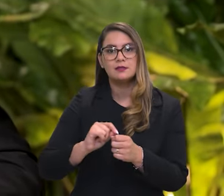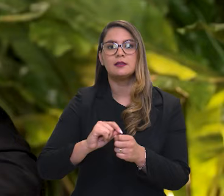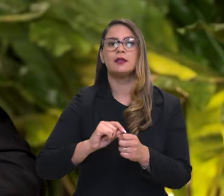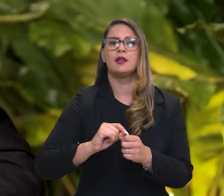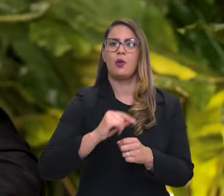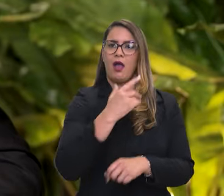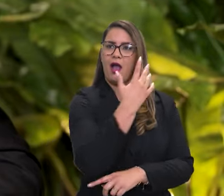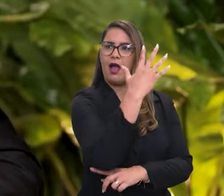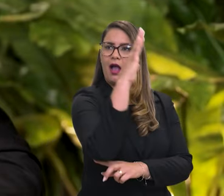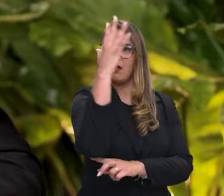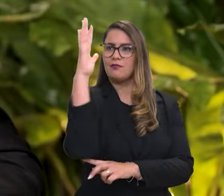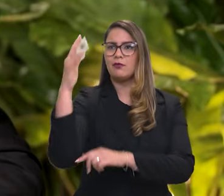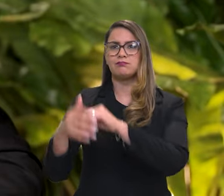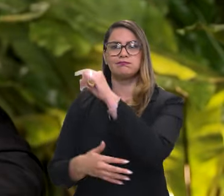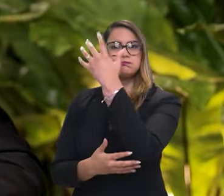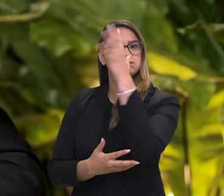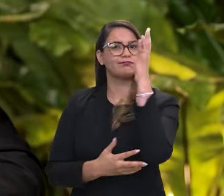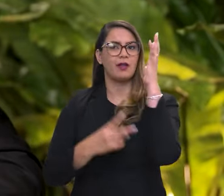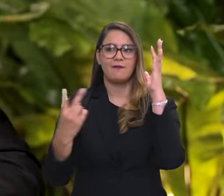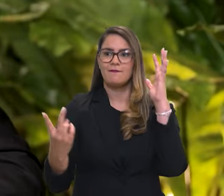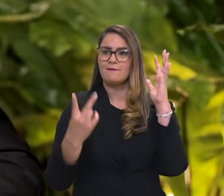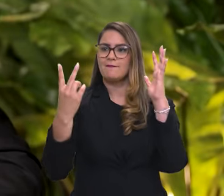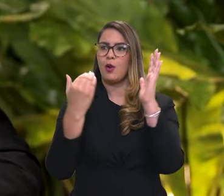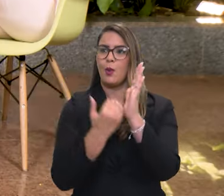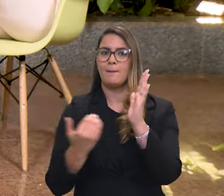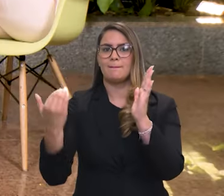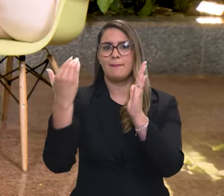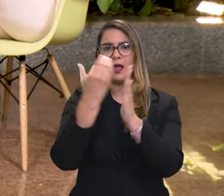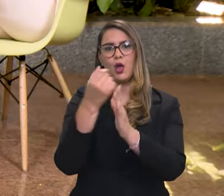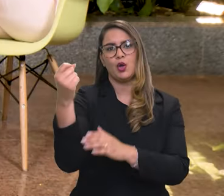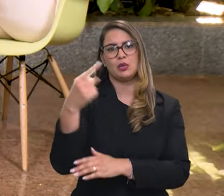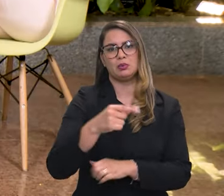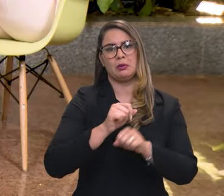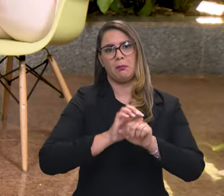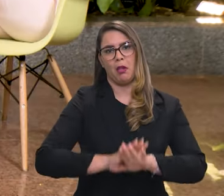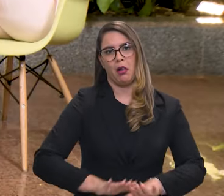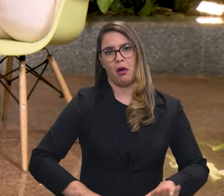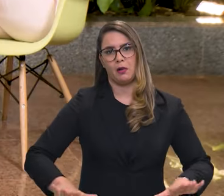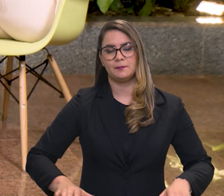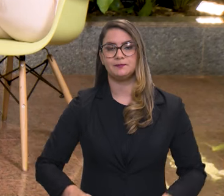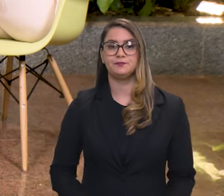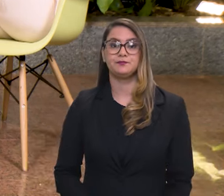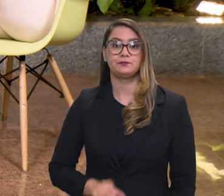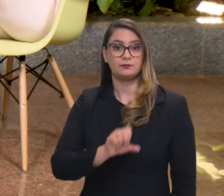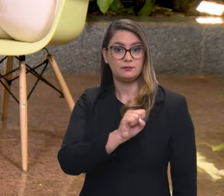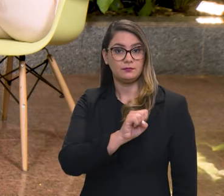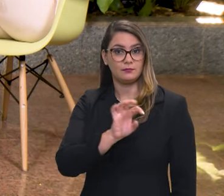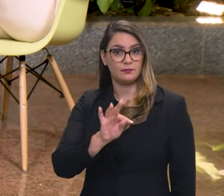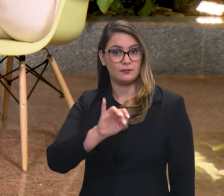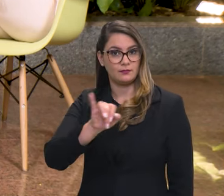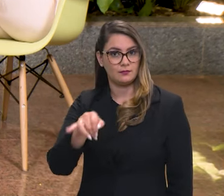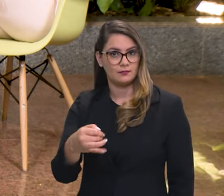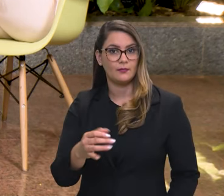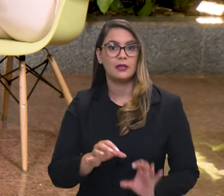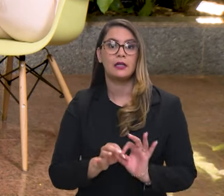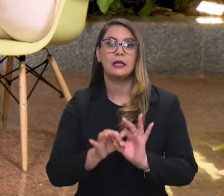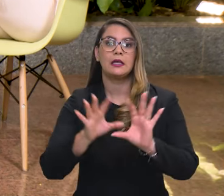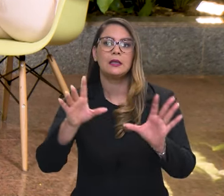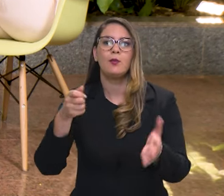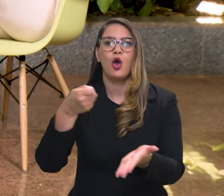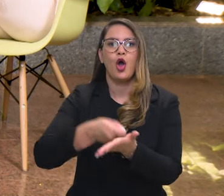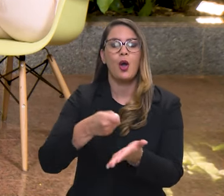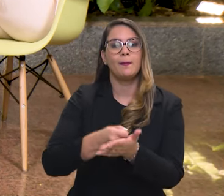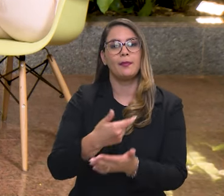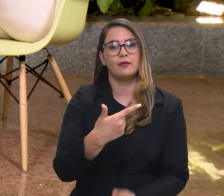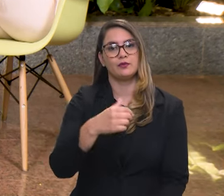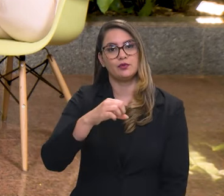possa fazer com que a floresta em pé tenha um valor maior do que a floresta no chão. E o Superior Tribunal de Justiça liberou a